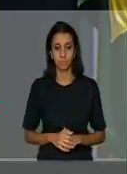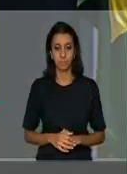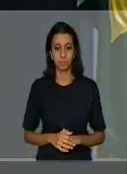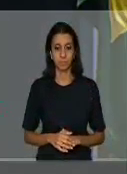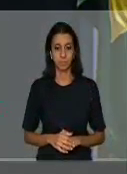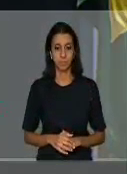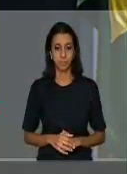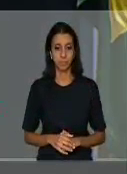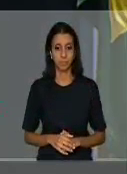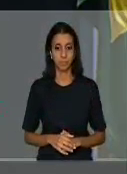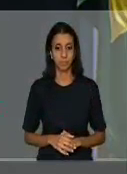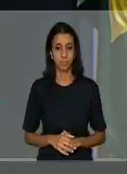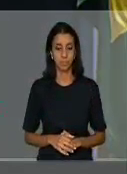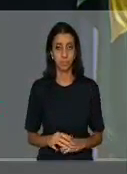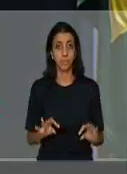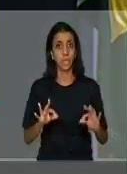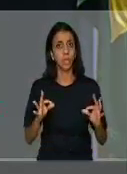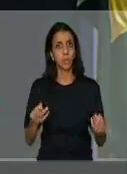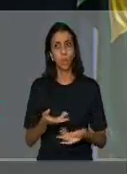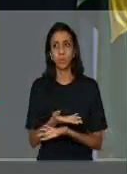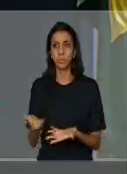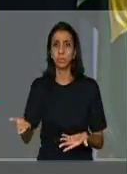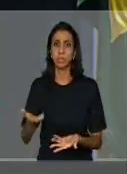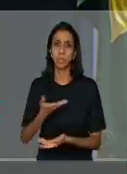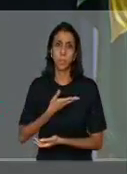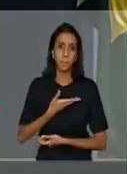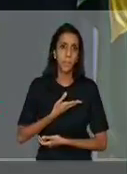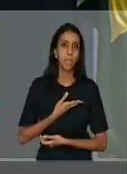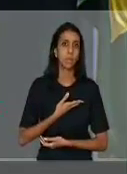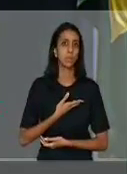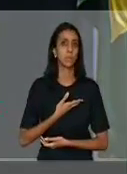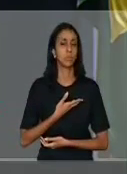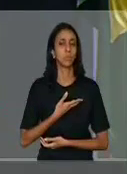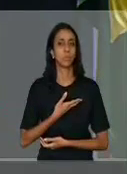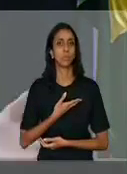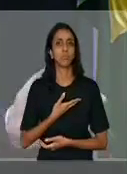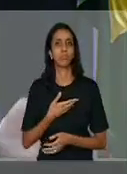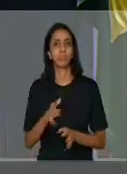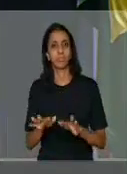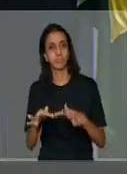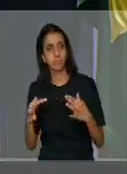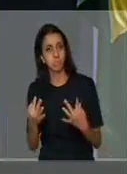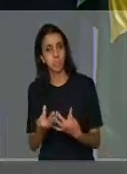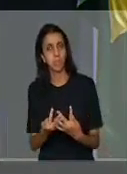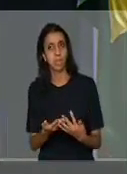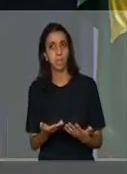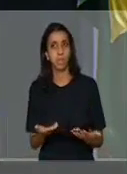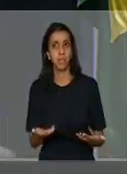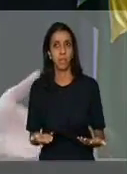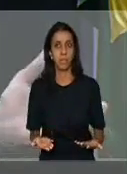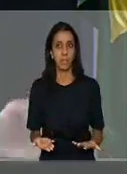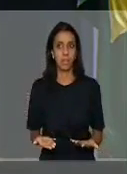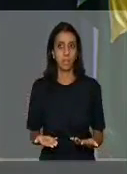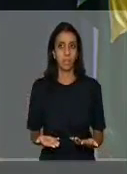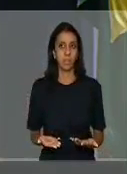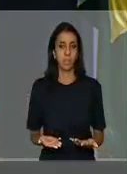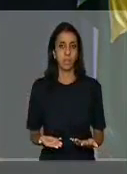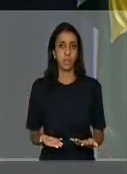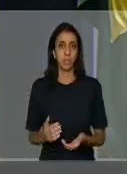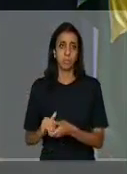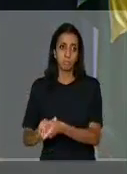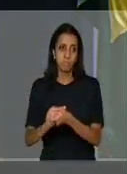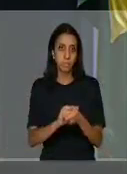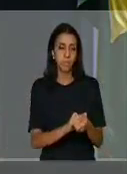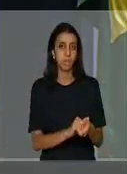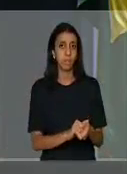todos os amigos, parentes e amigos, infelizmente